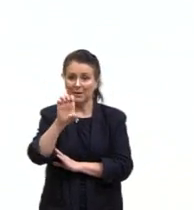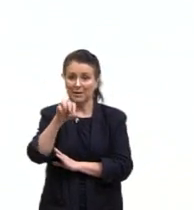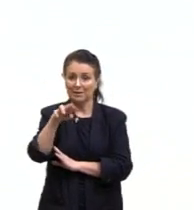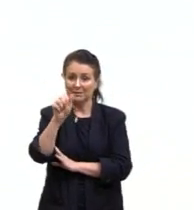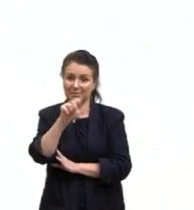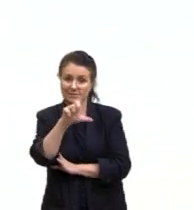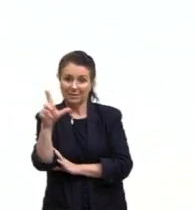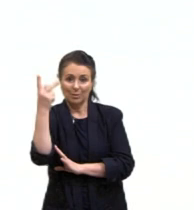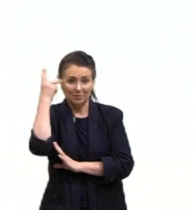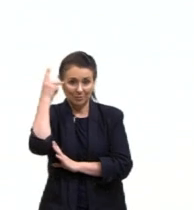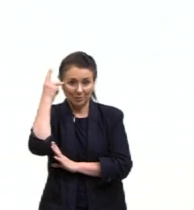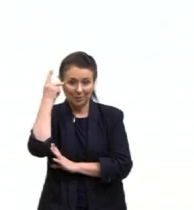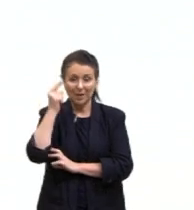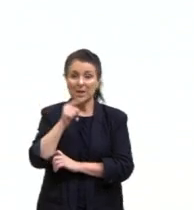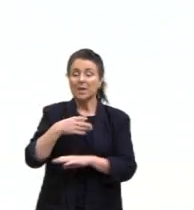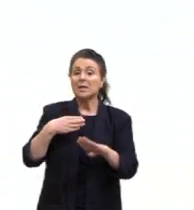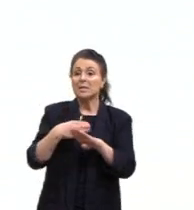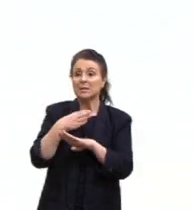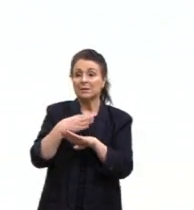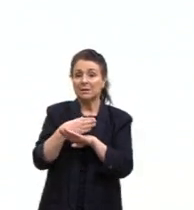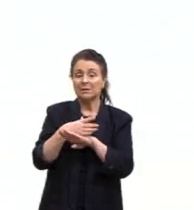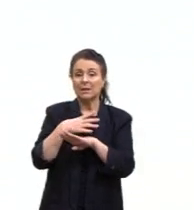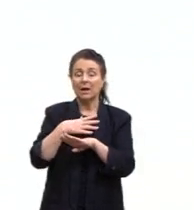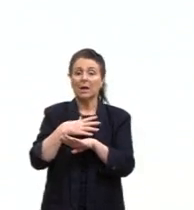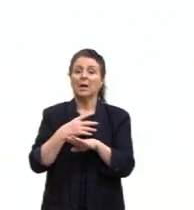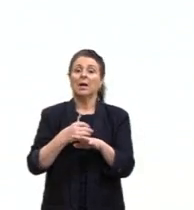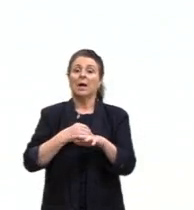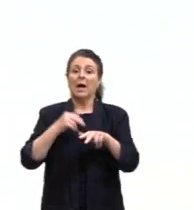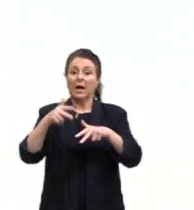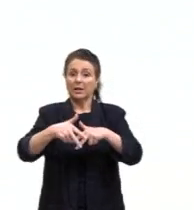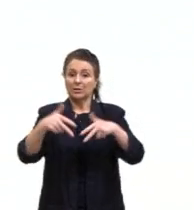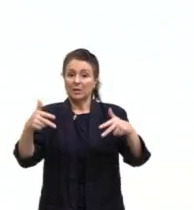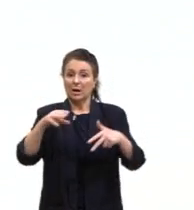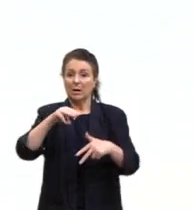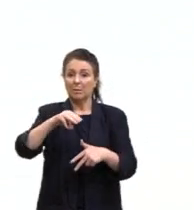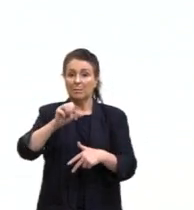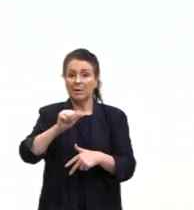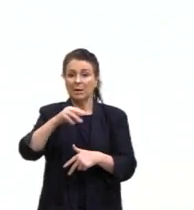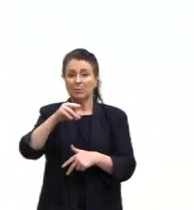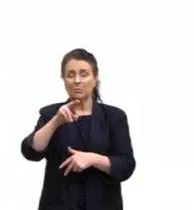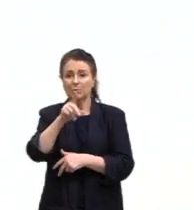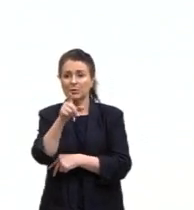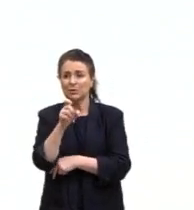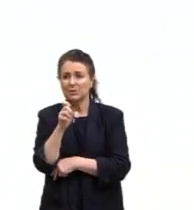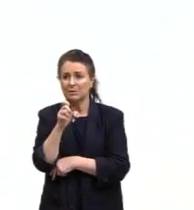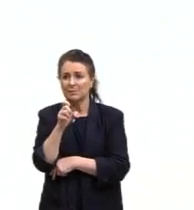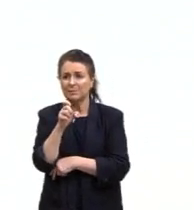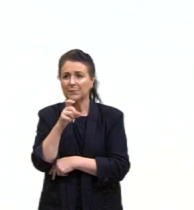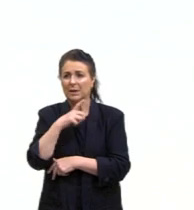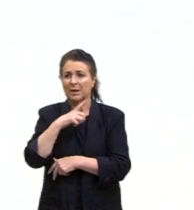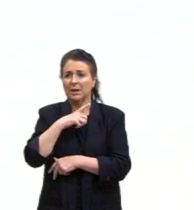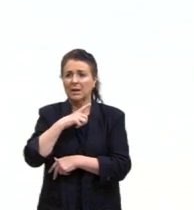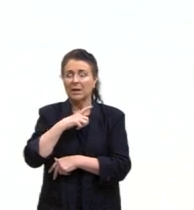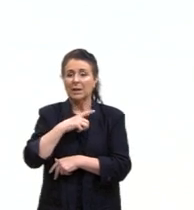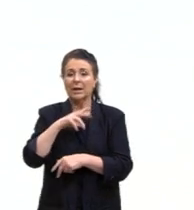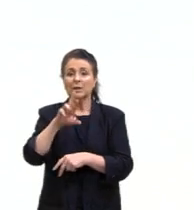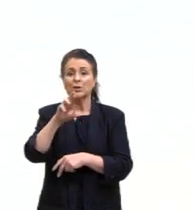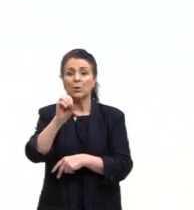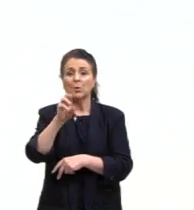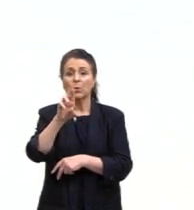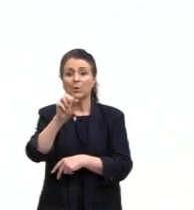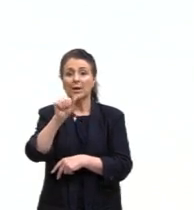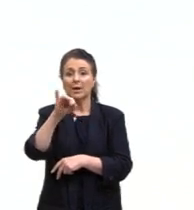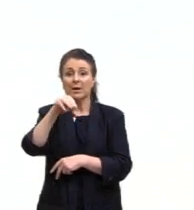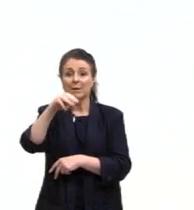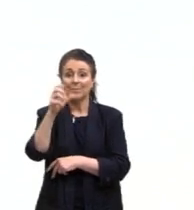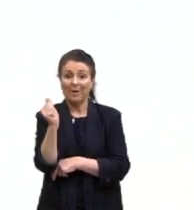pertence, então, à etnia Macuxis, e ele é de Roraima, faleceu,